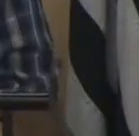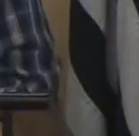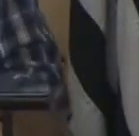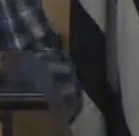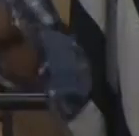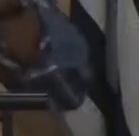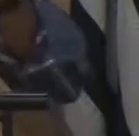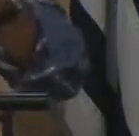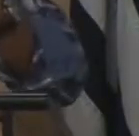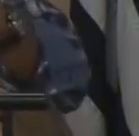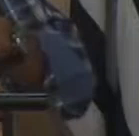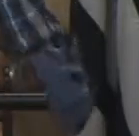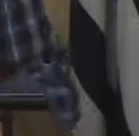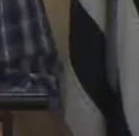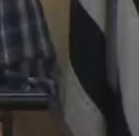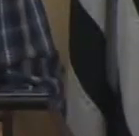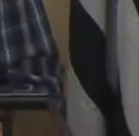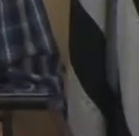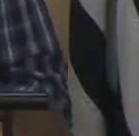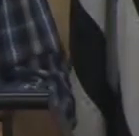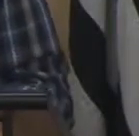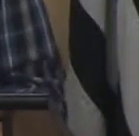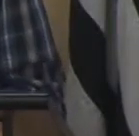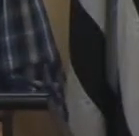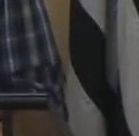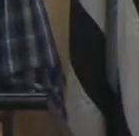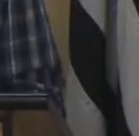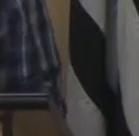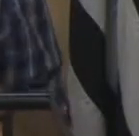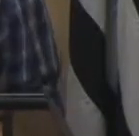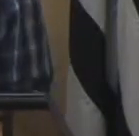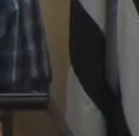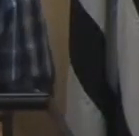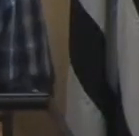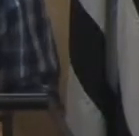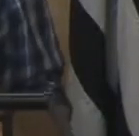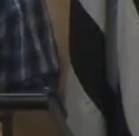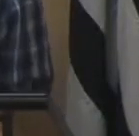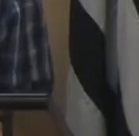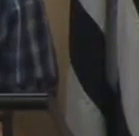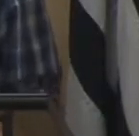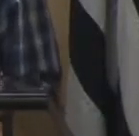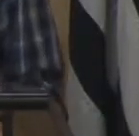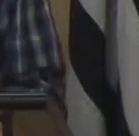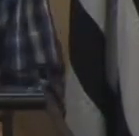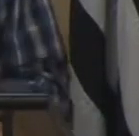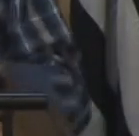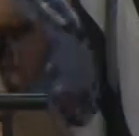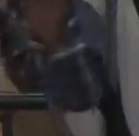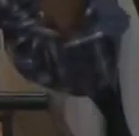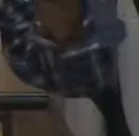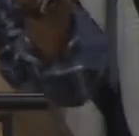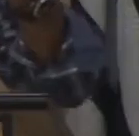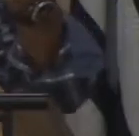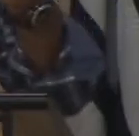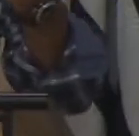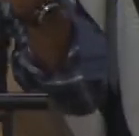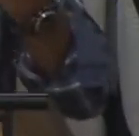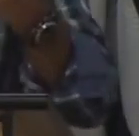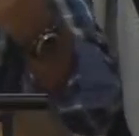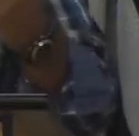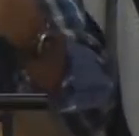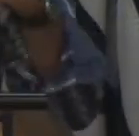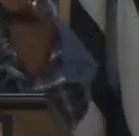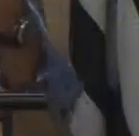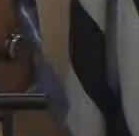aproveitei e foram feitos algumas mudanças a imprensa me procurou semana passada porque a prefeitura mesmo